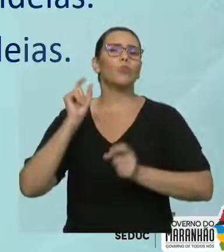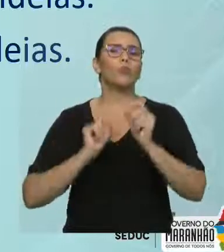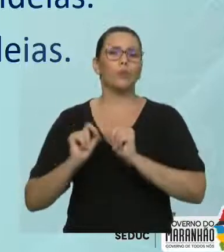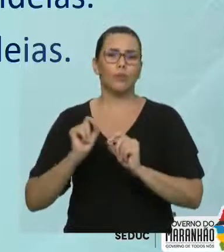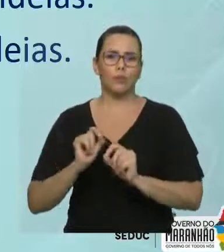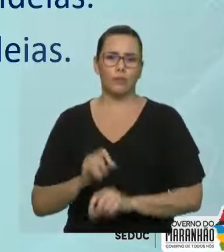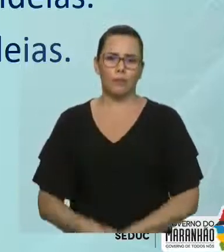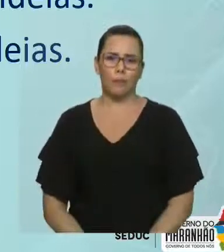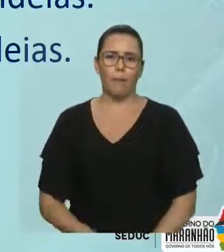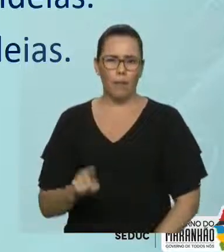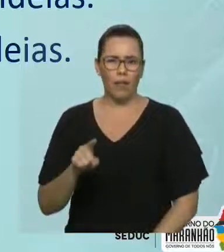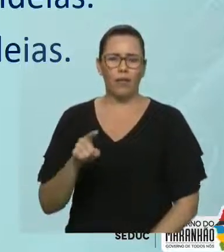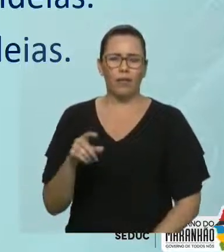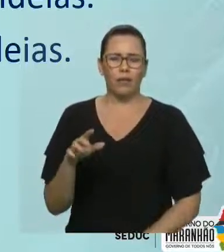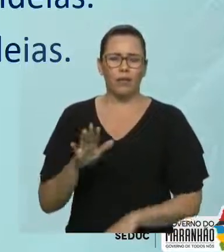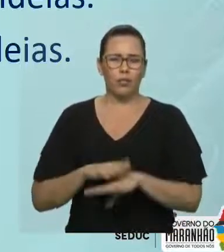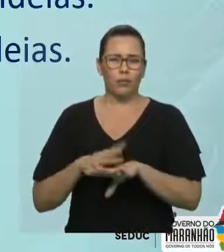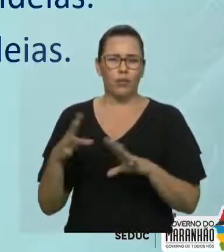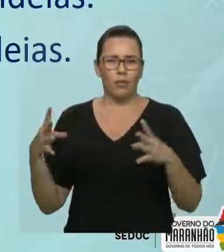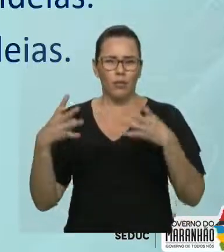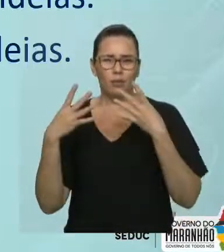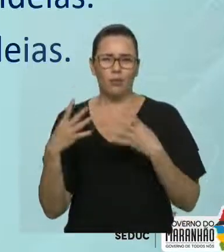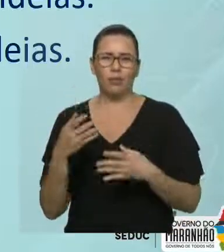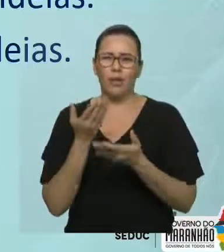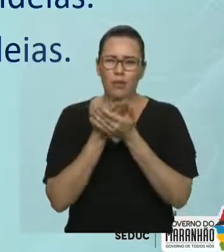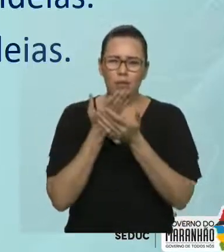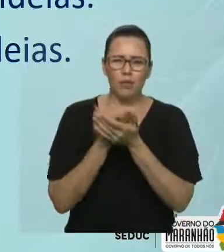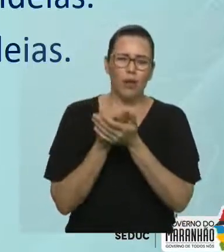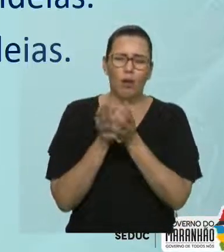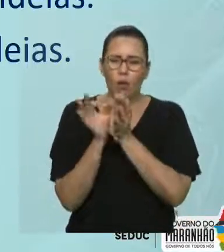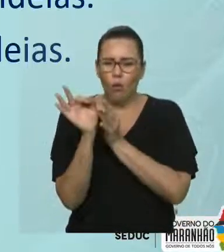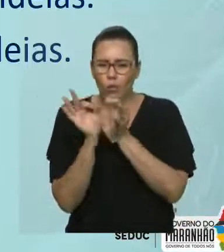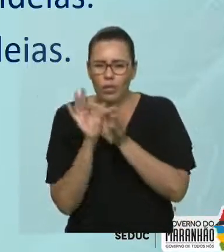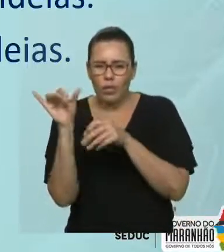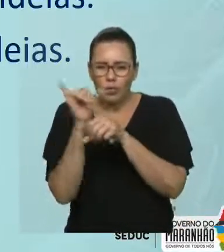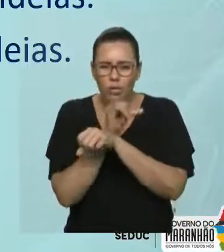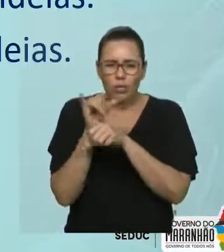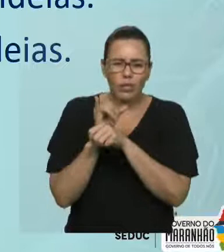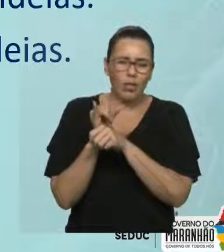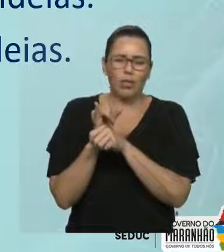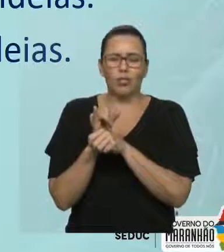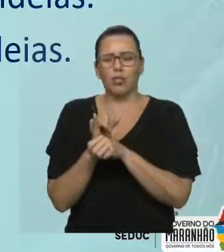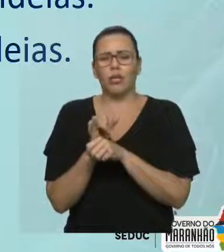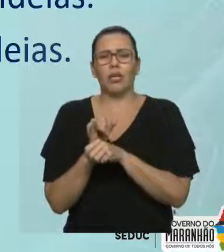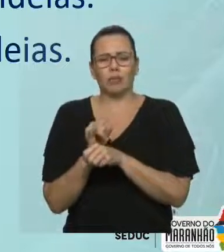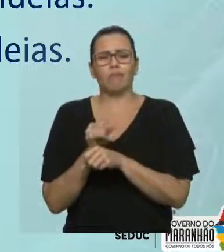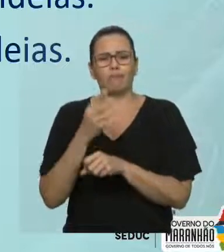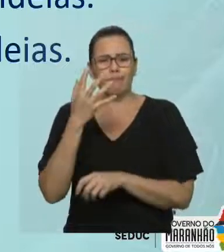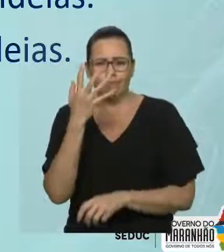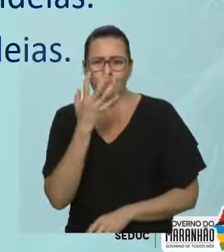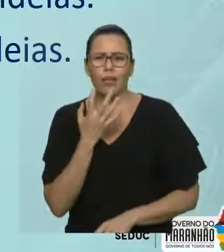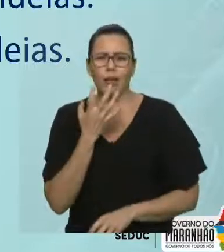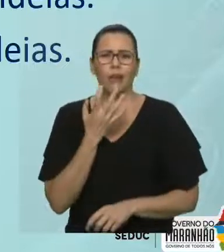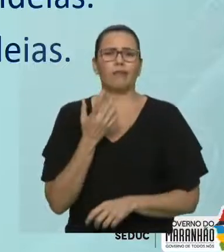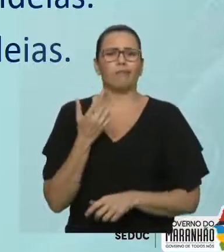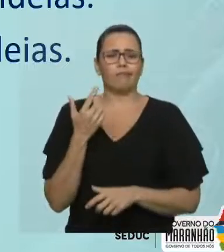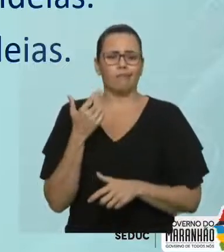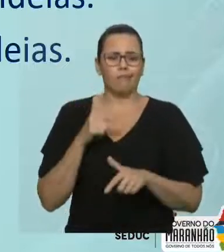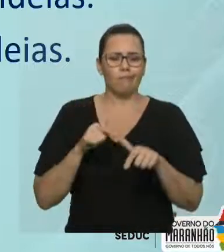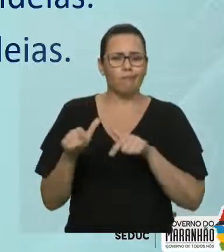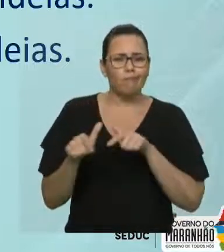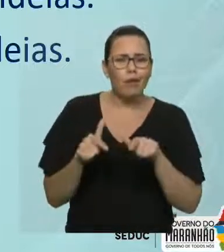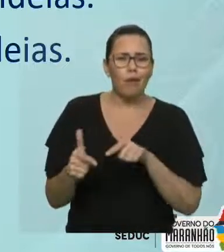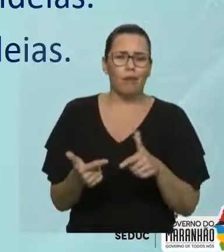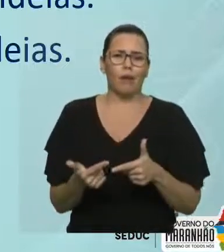fundamentais. Estão sendo elaboradas. com todo o carinho, com toda a seriedade, com toda a eficiência